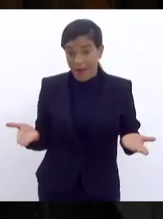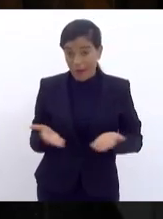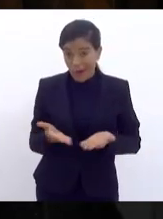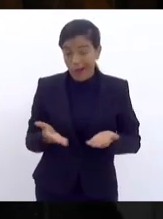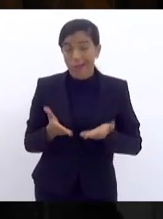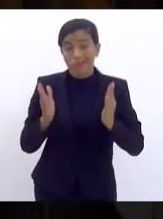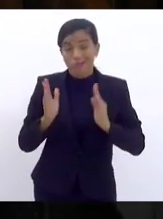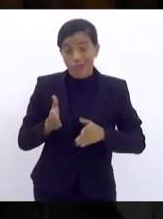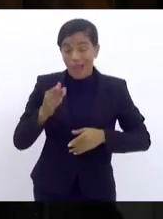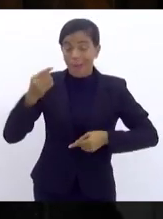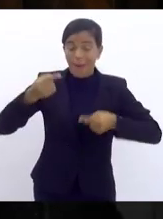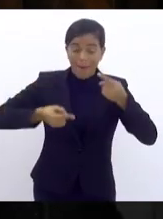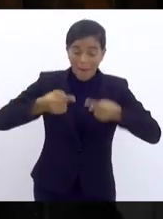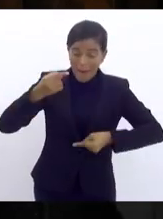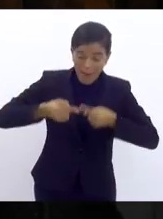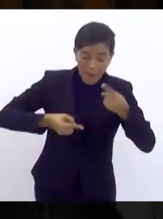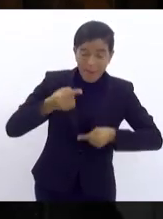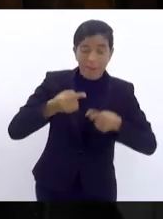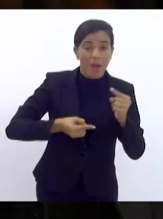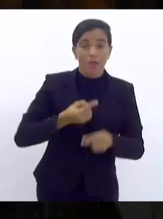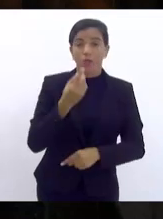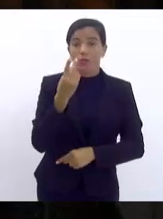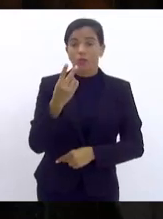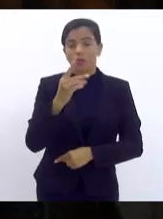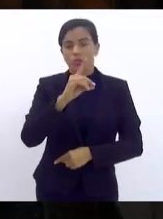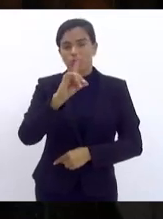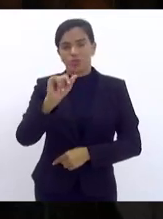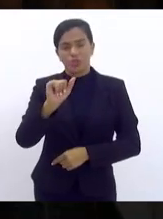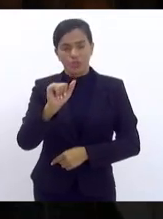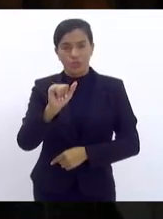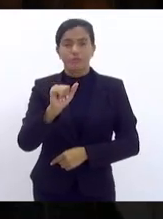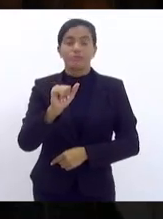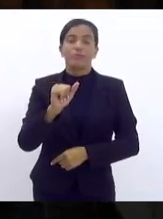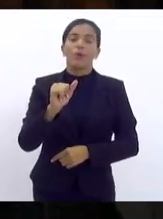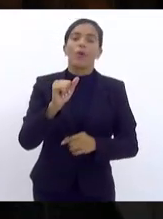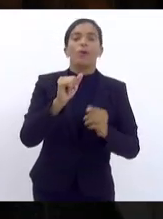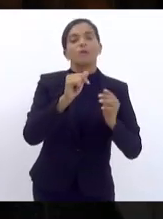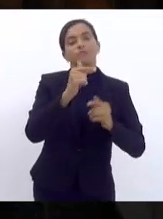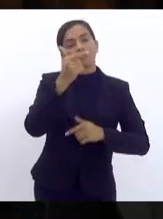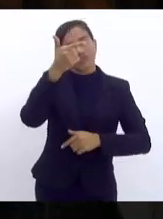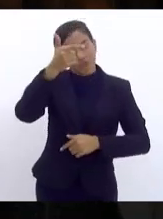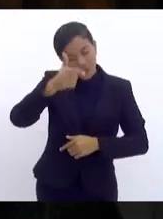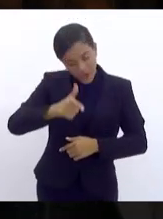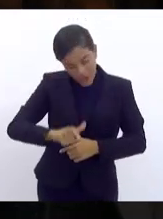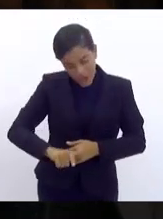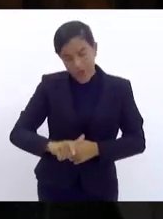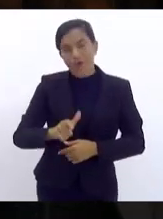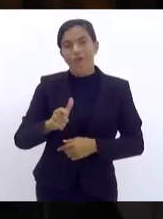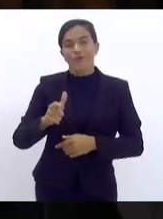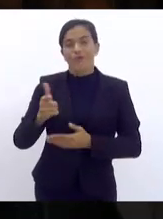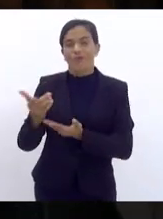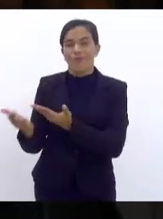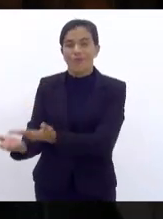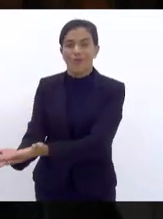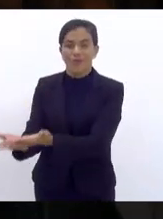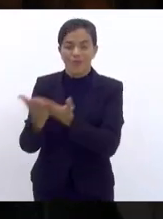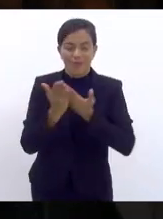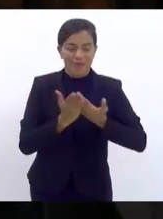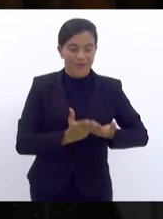de discutir dois dias em plenário, o processo volta à Comissão de Orçamento